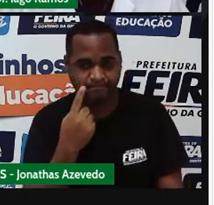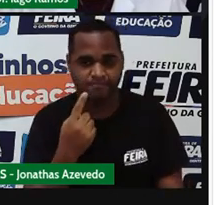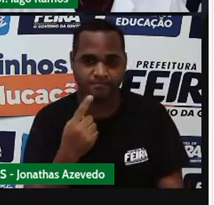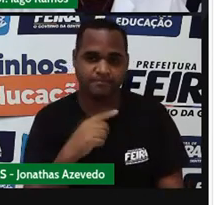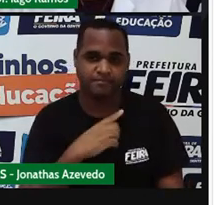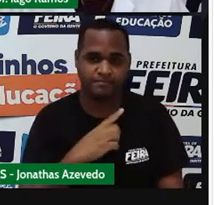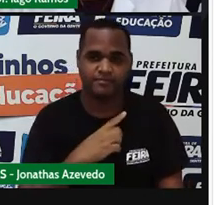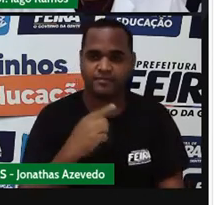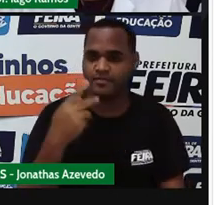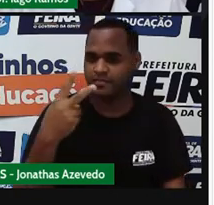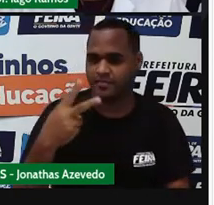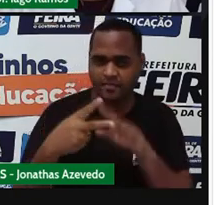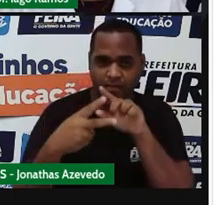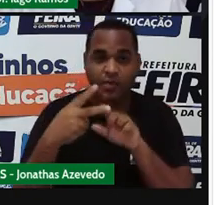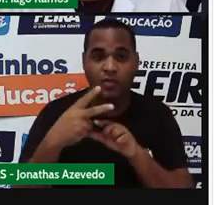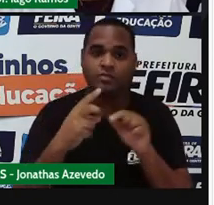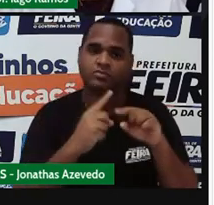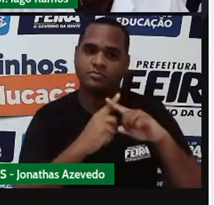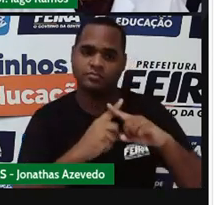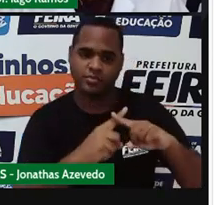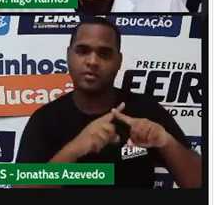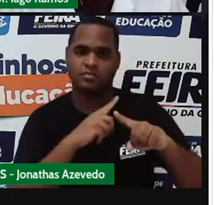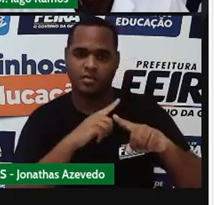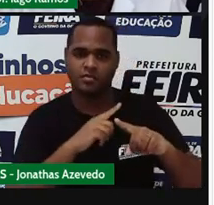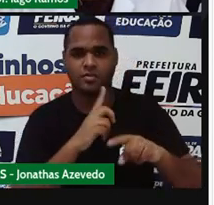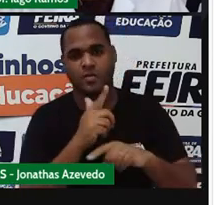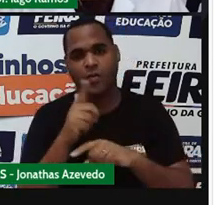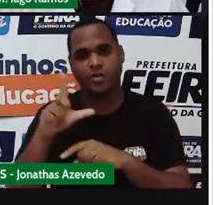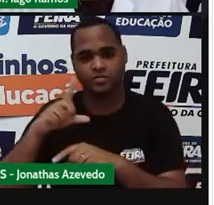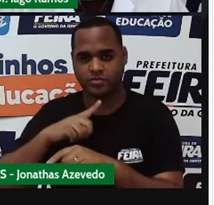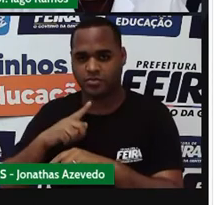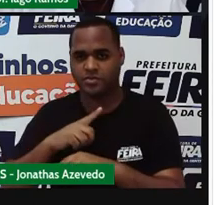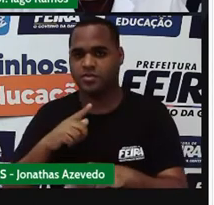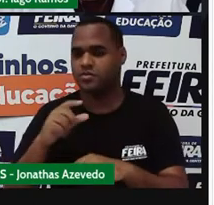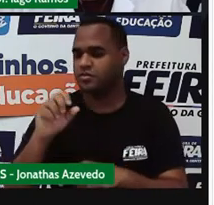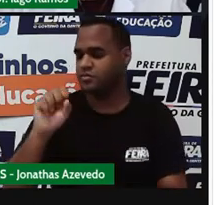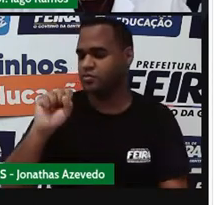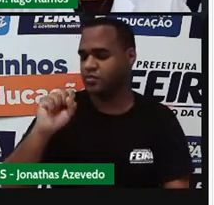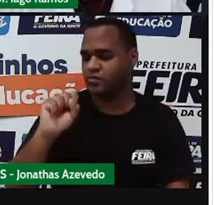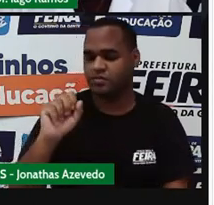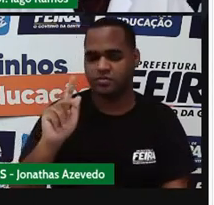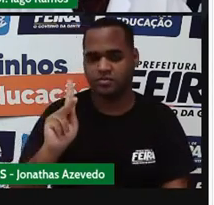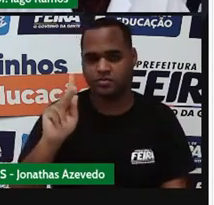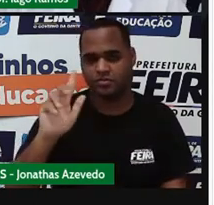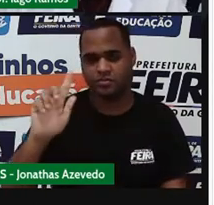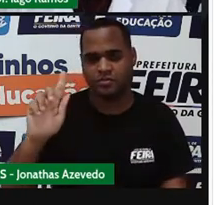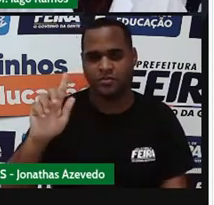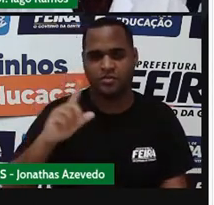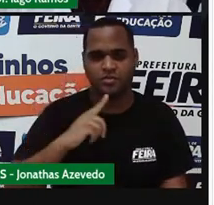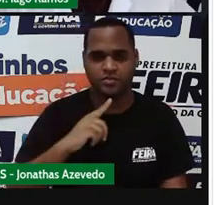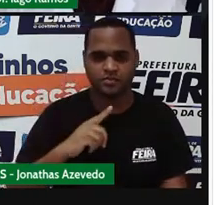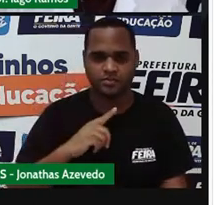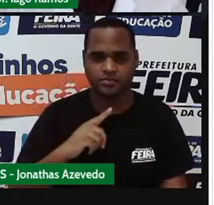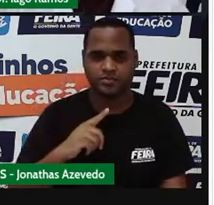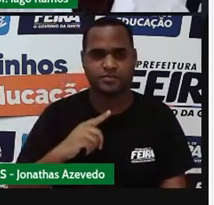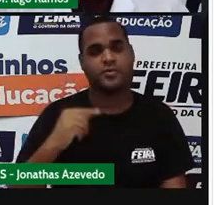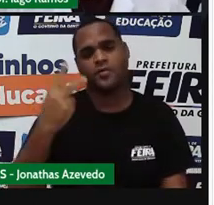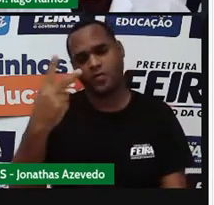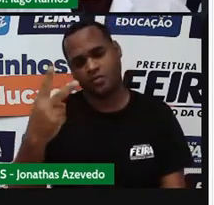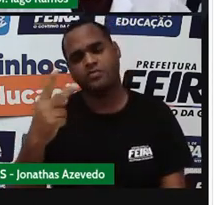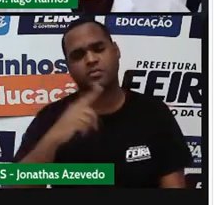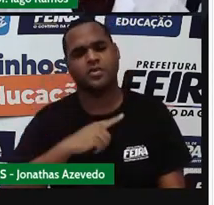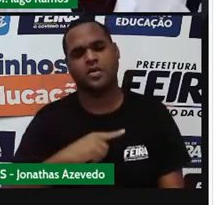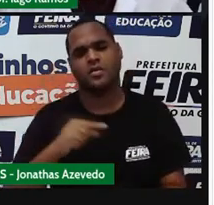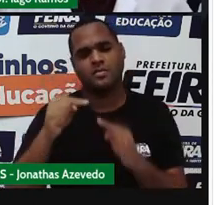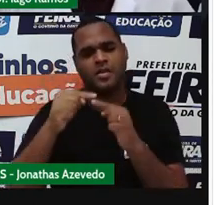2 pezinhos de x. Do outro lado vai ficar só 8 quilos. 2 pezinhos de x para